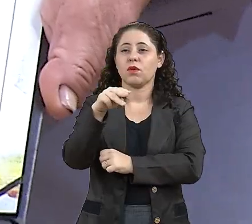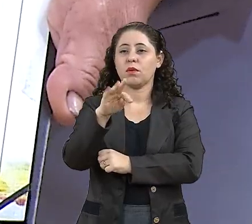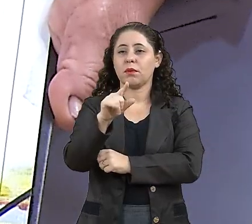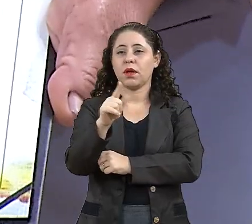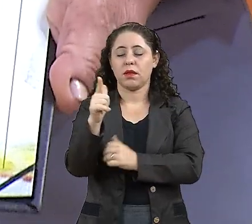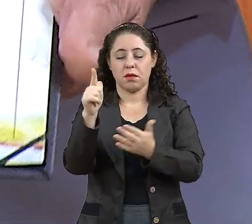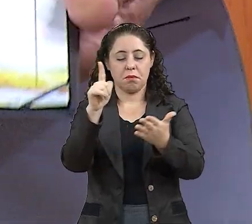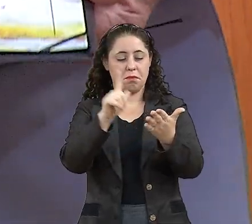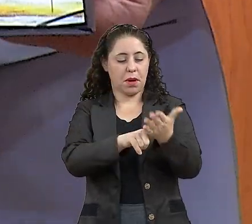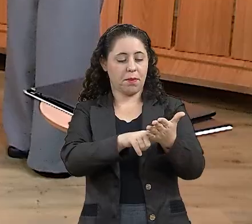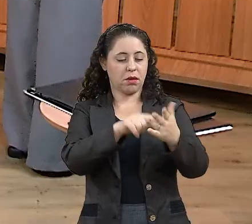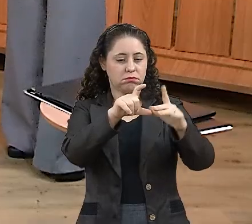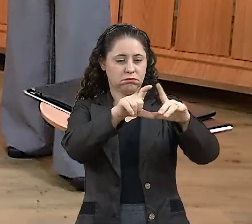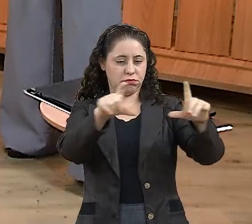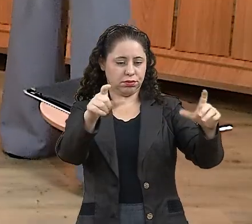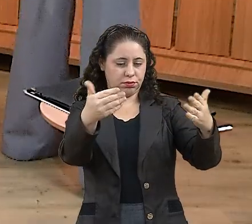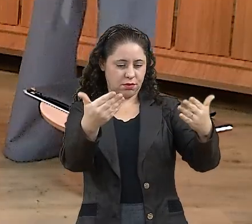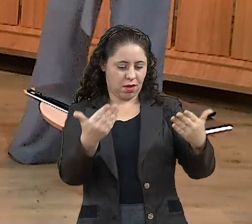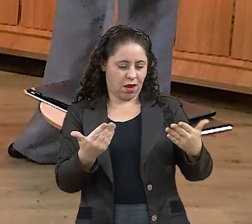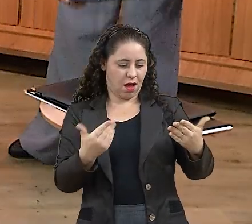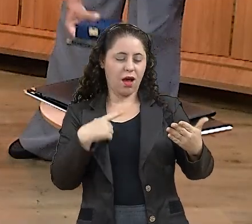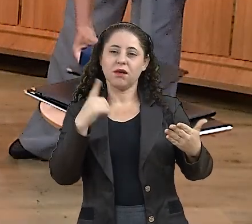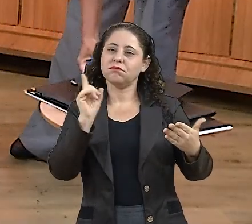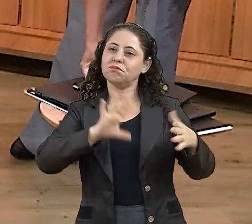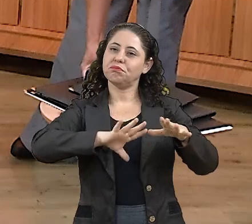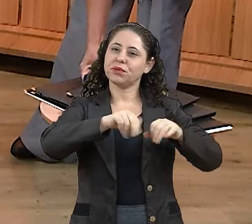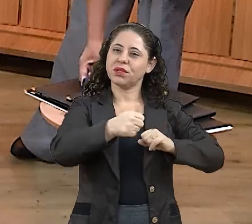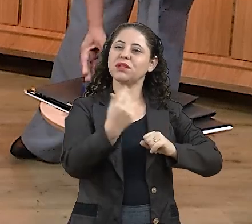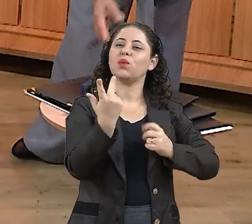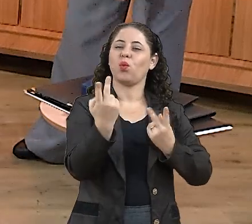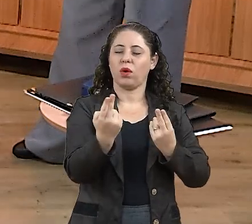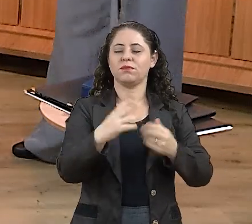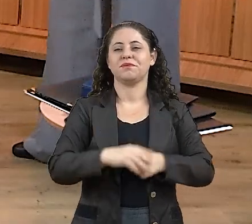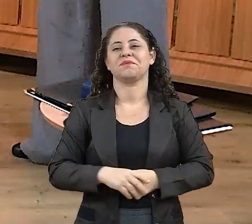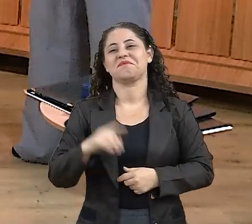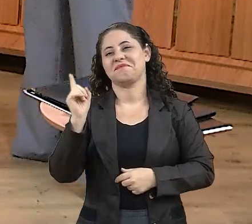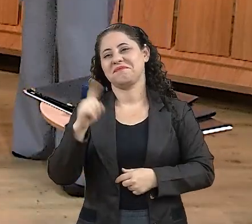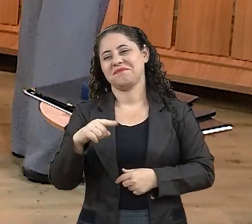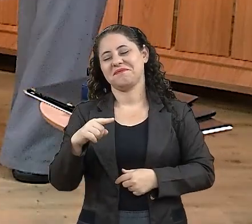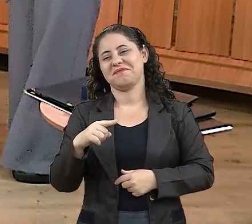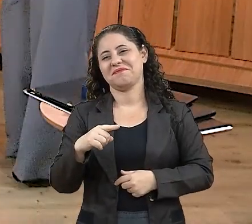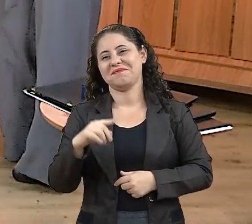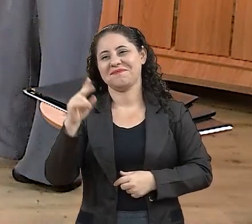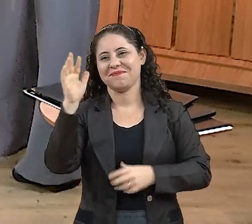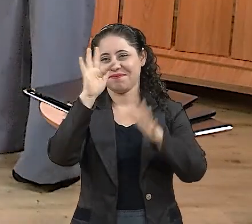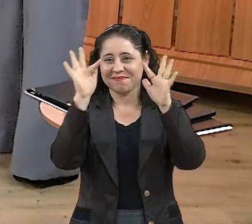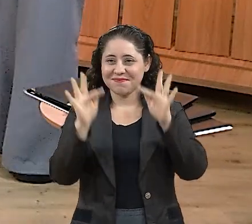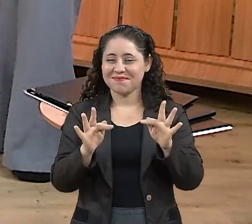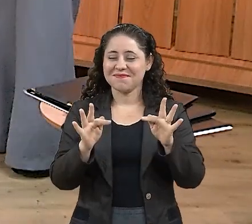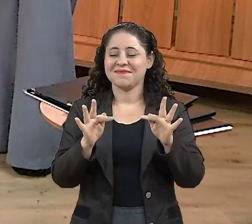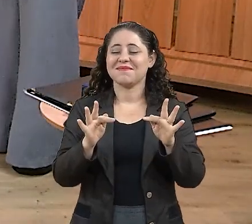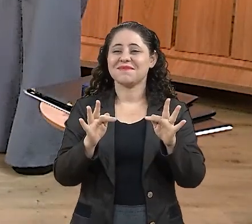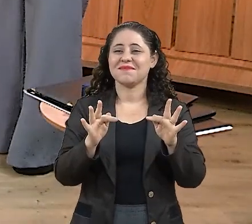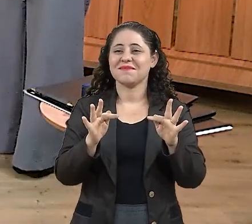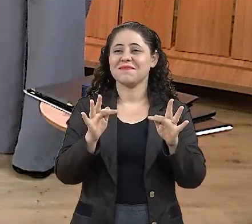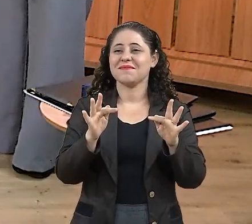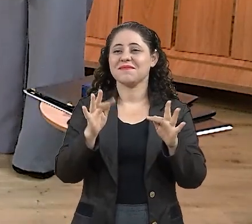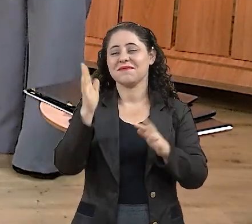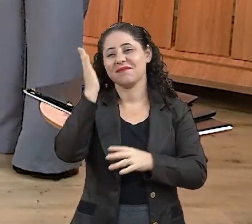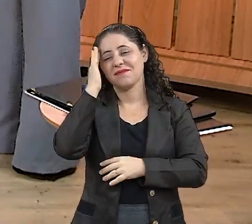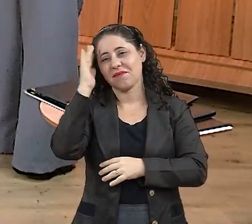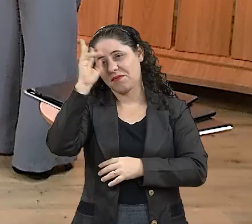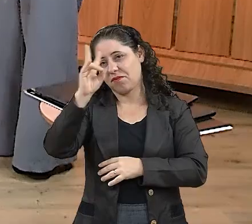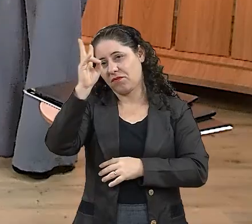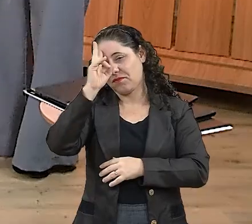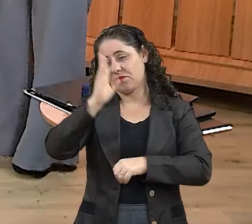documento. também com um documento. Aham, um documento. É isso aí, gente. Nossa, a gente está muito feliz em saber... Muito feliz. De toda a